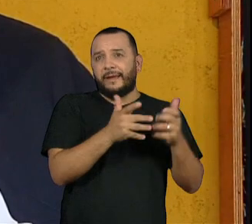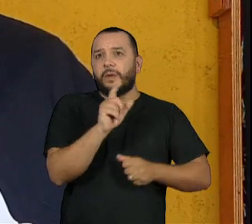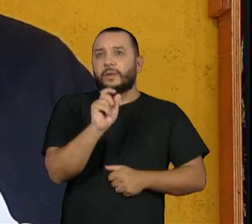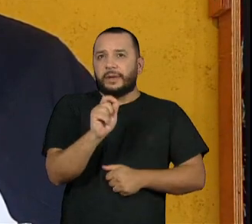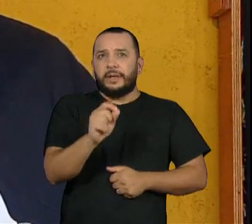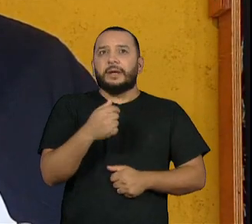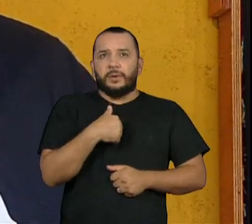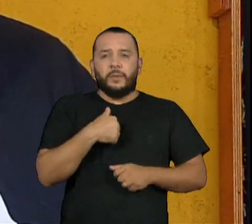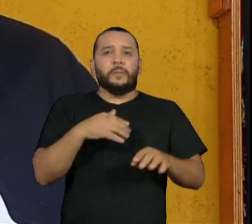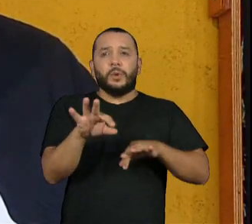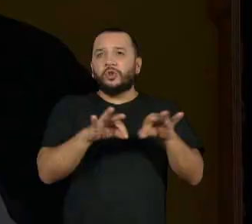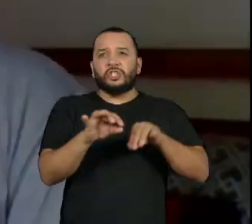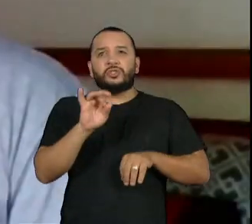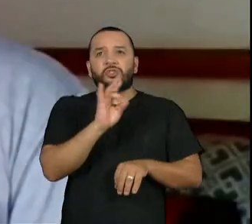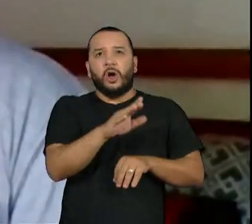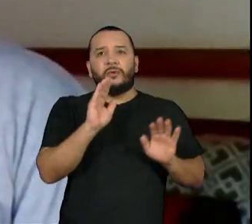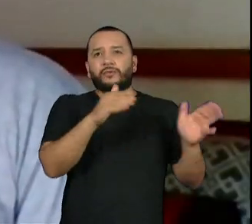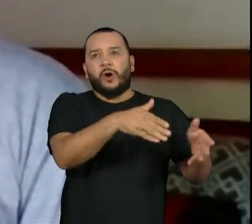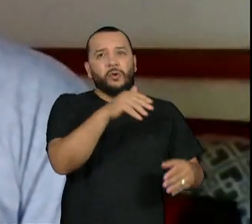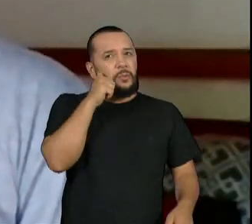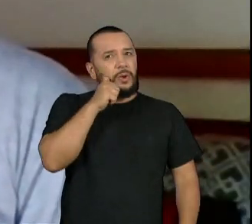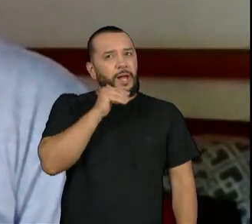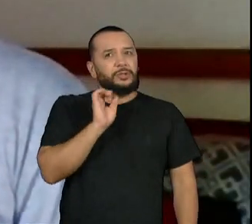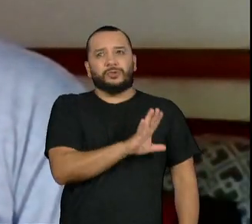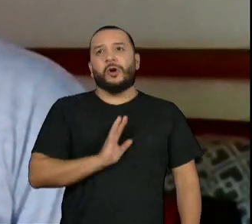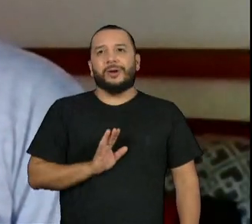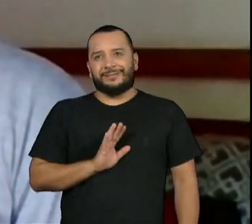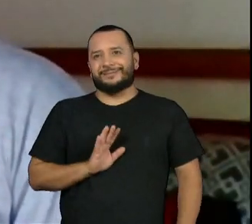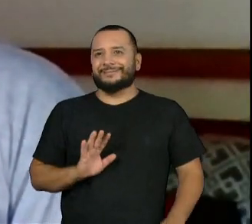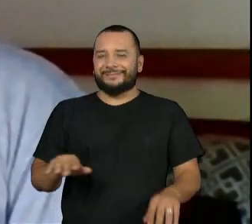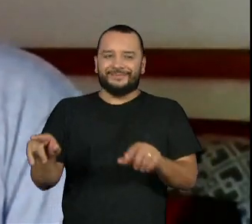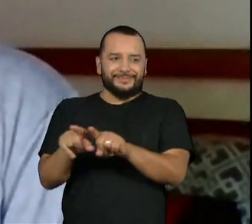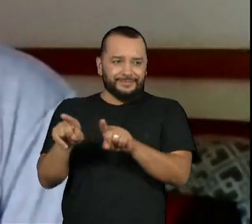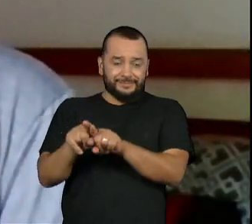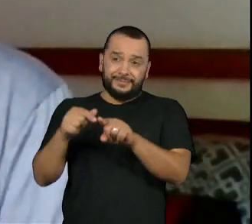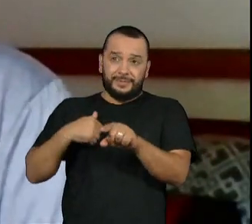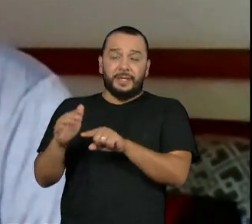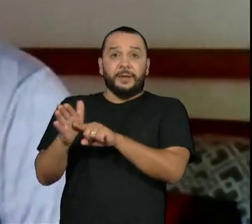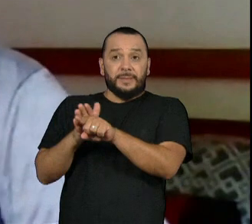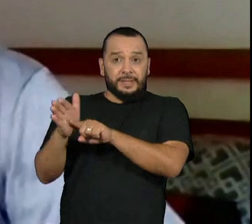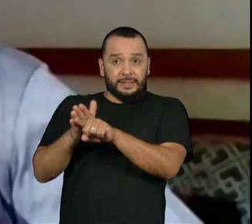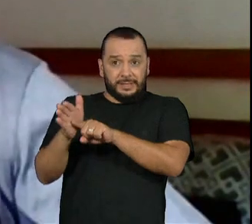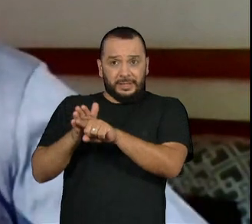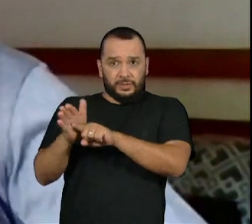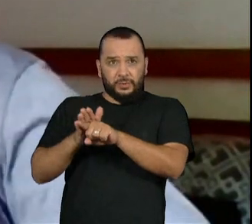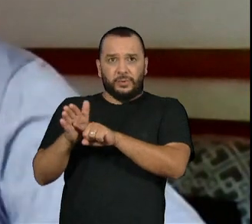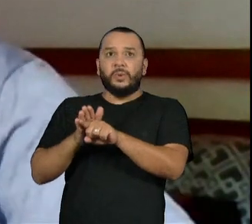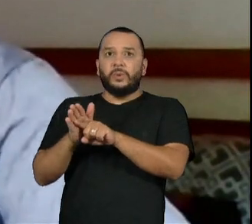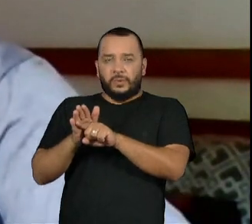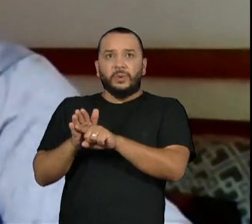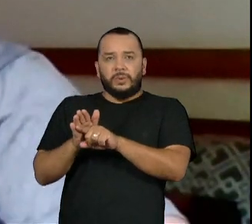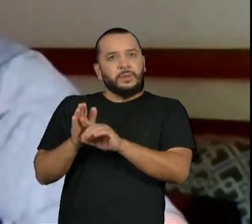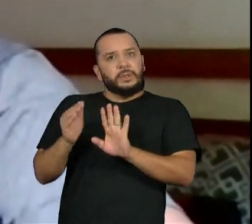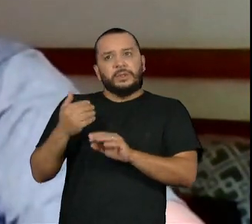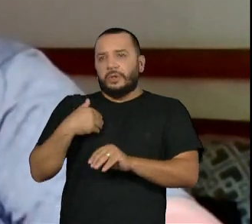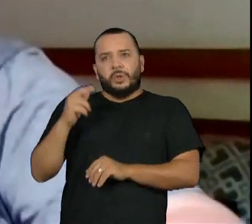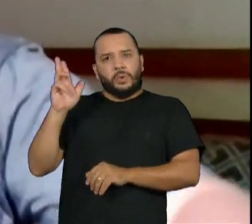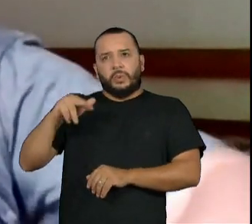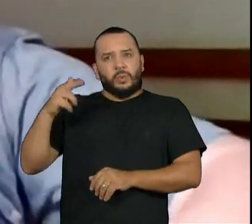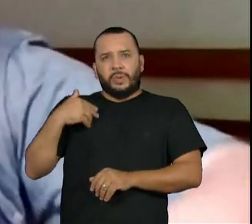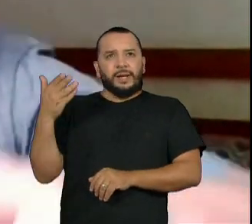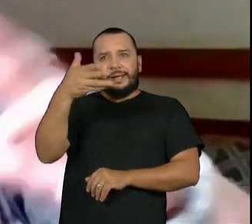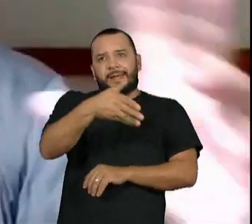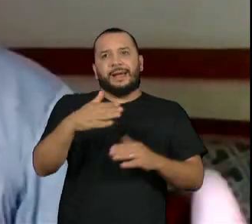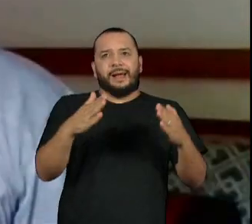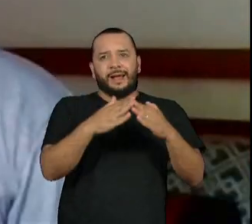projetos diretamente com elas. Segundo os pesquisadores, que nunca ia lá na frente, na casa dos baniua,